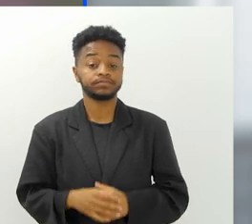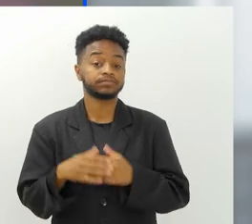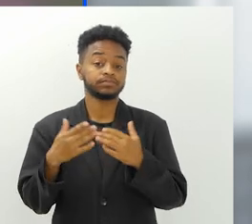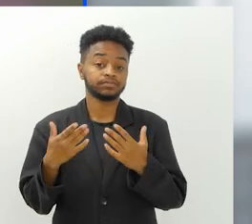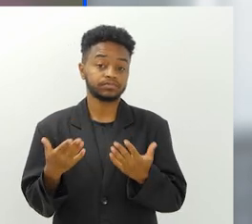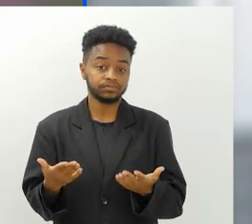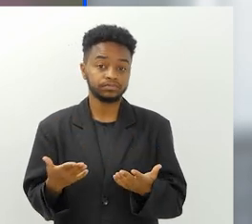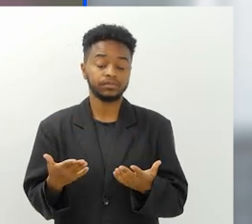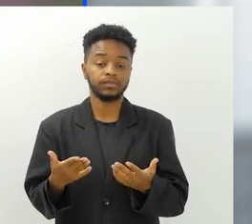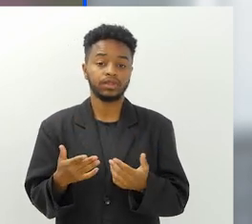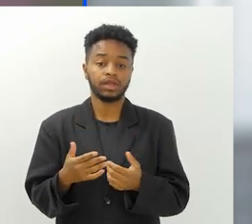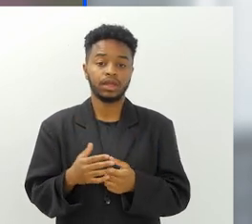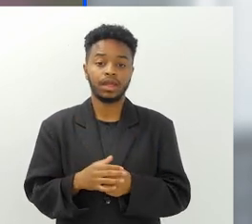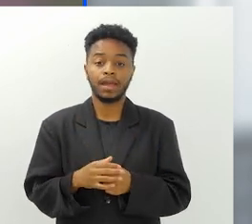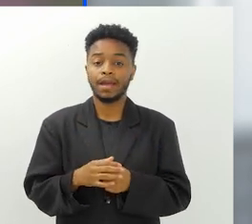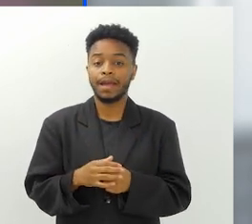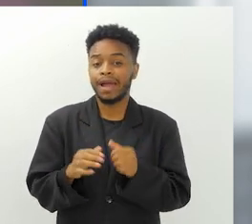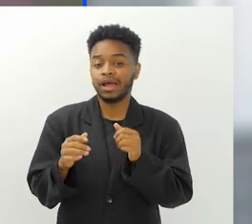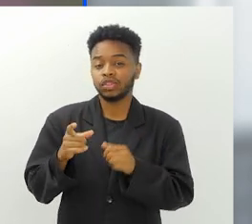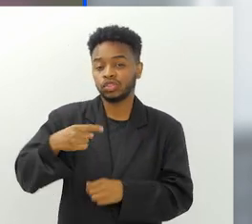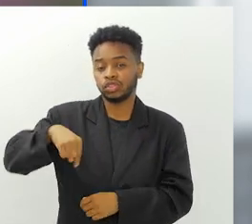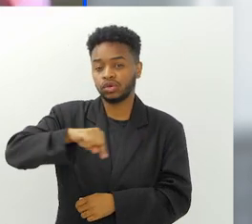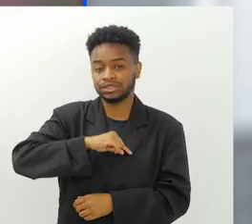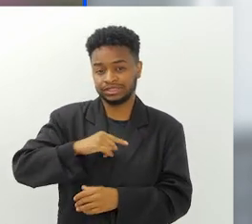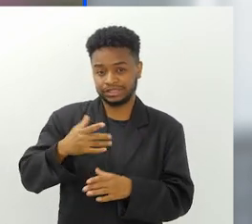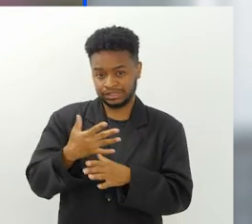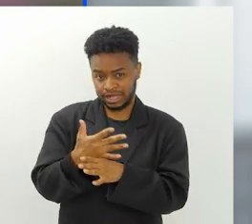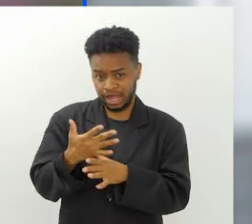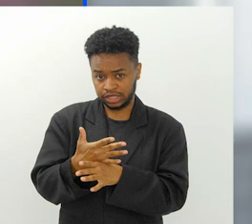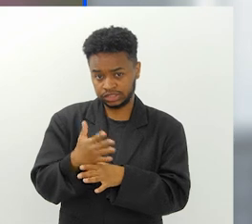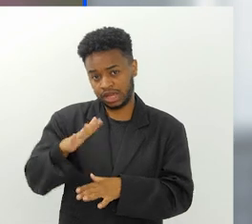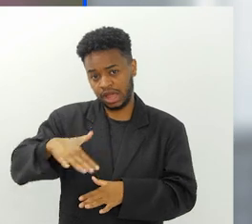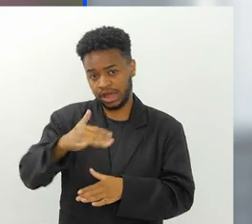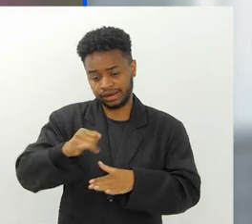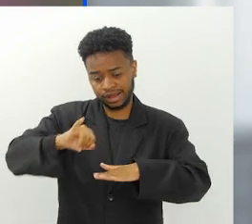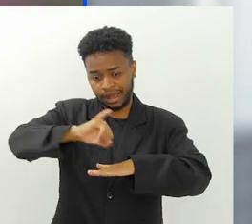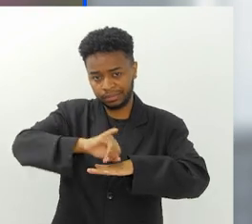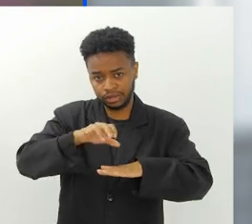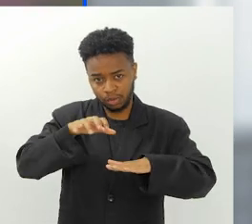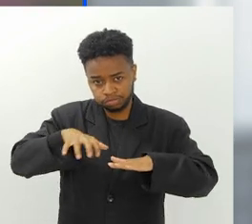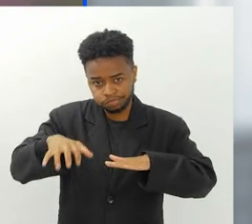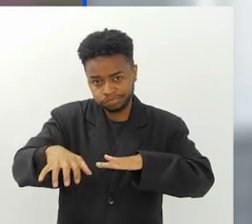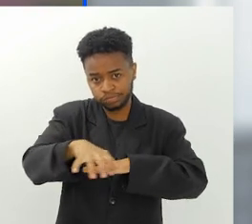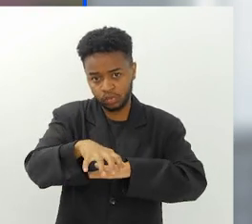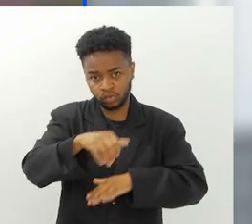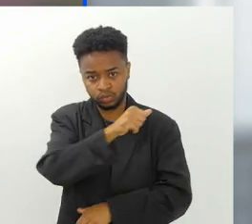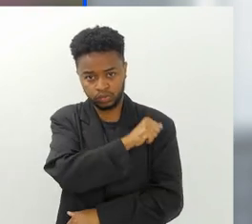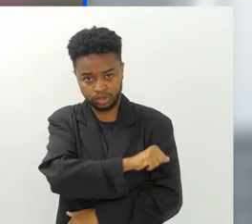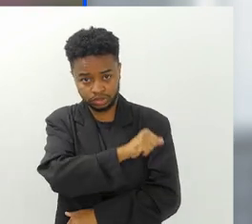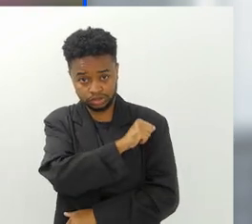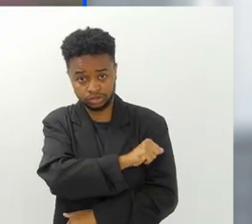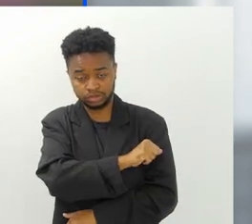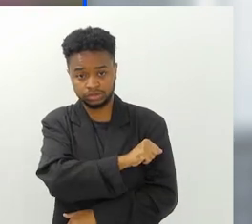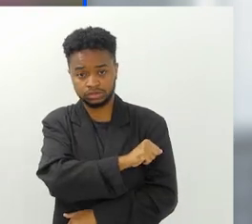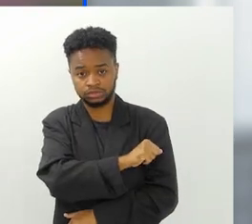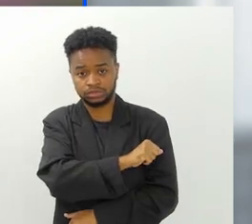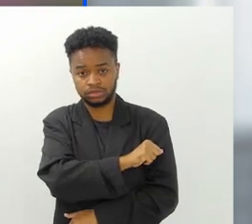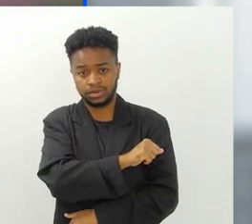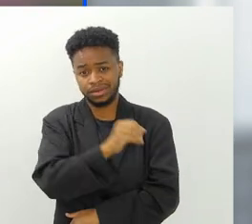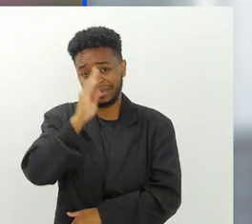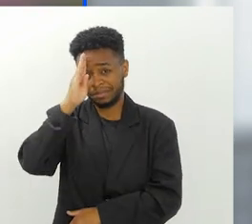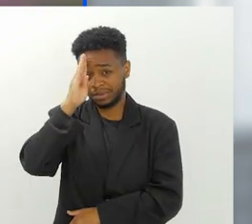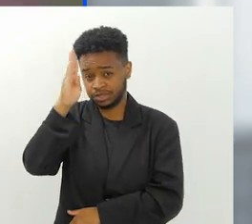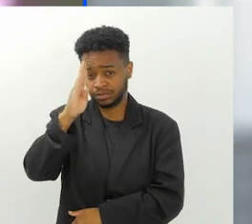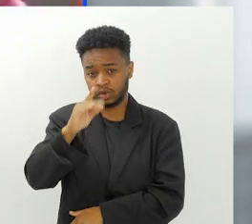A grande parte da nossa cidade, da metrópole, da região metropolitana do Rio de Janeiro, ela,